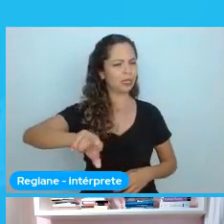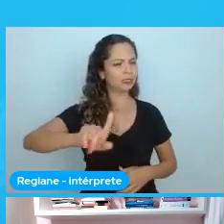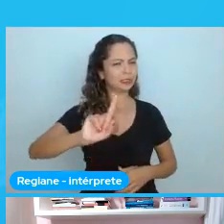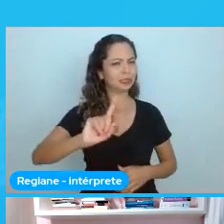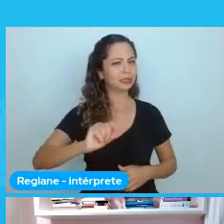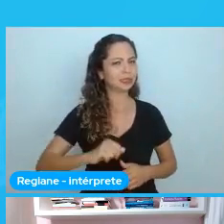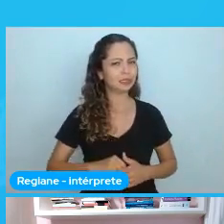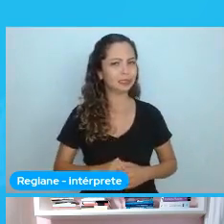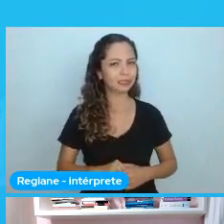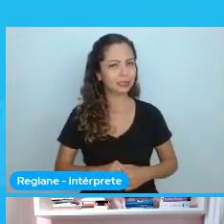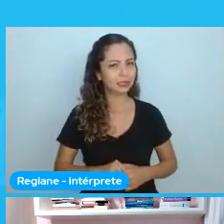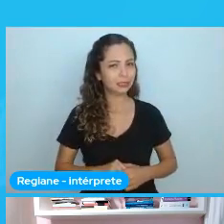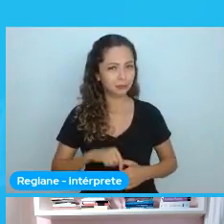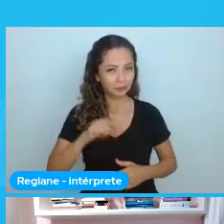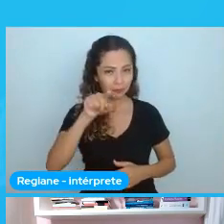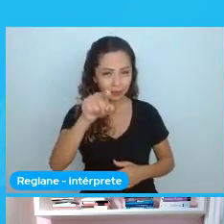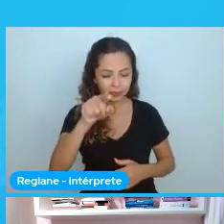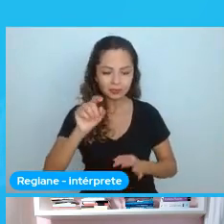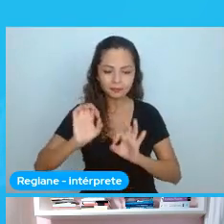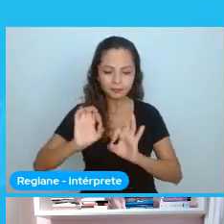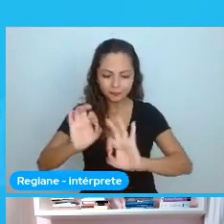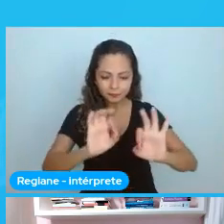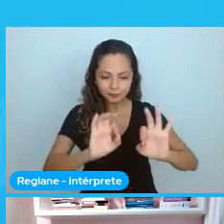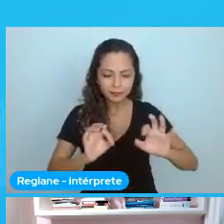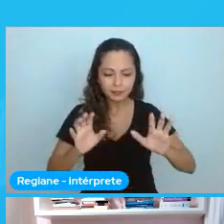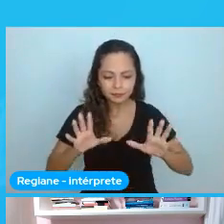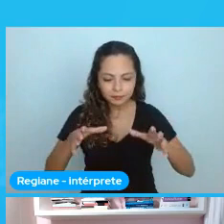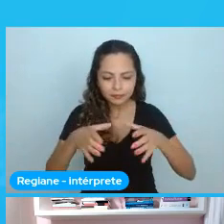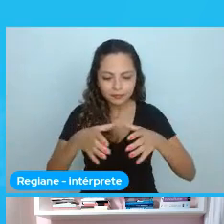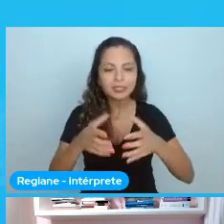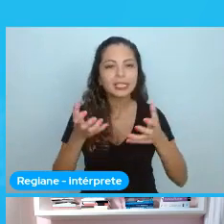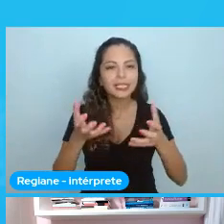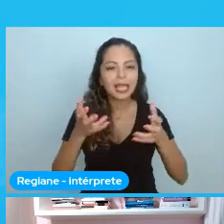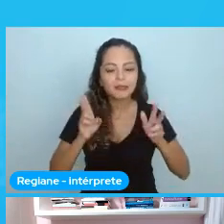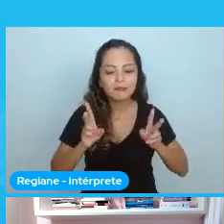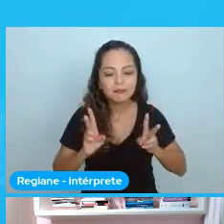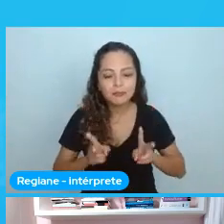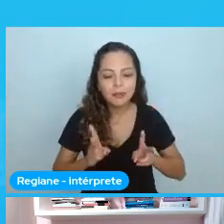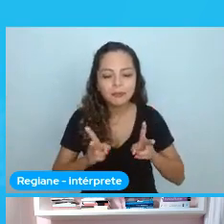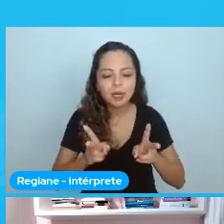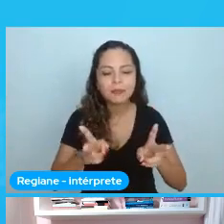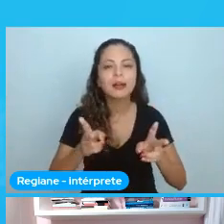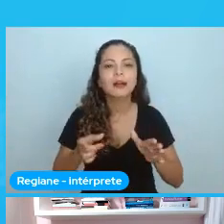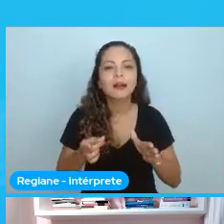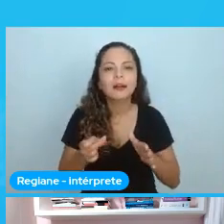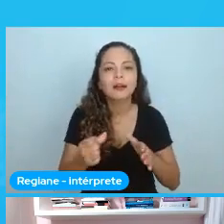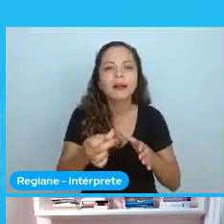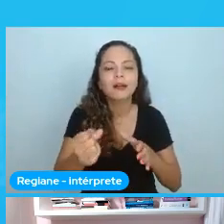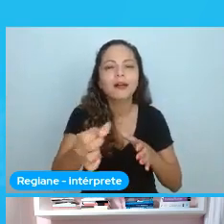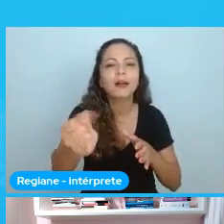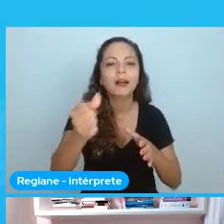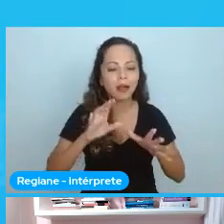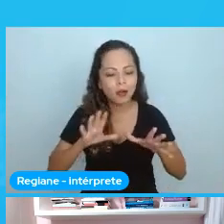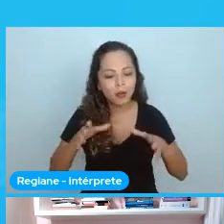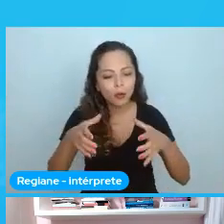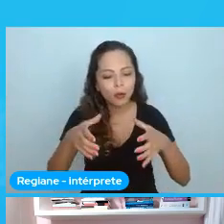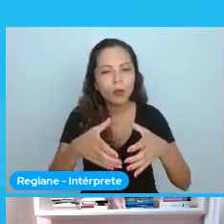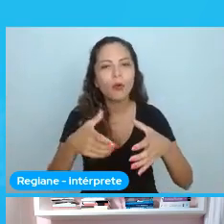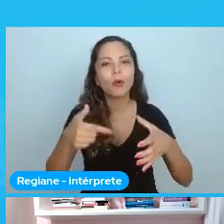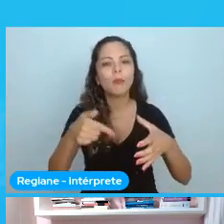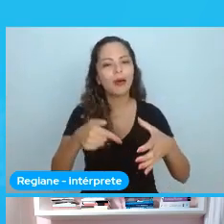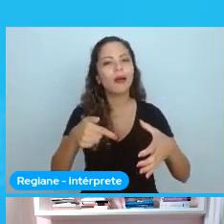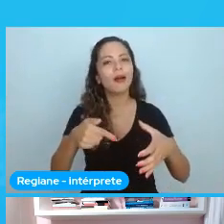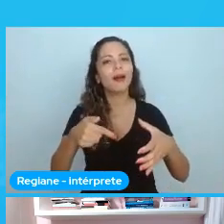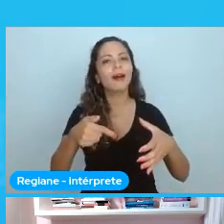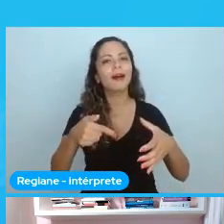E você quer que aquilo dure para sempre. Ou por um tempo indefinido. Você quer que as pessoas olhem para esse projeto. E pensem assim... É parte,